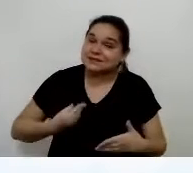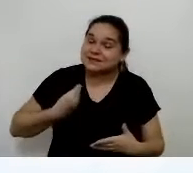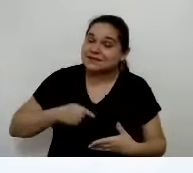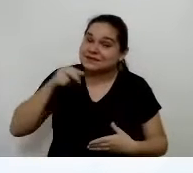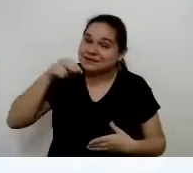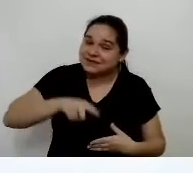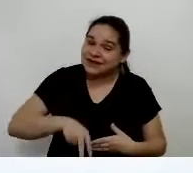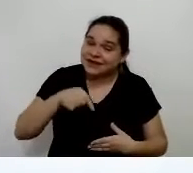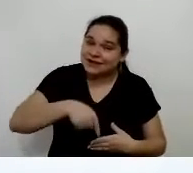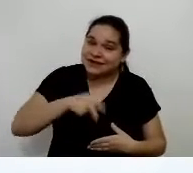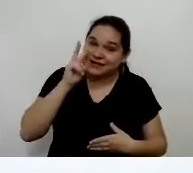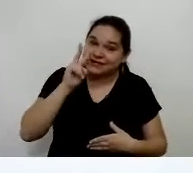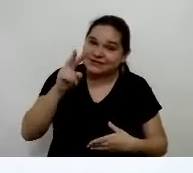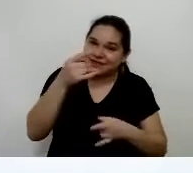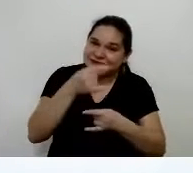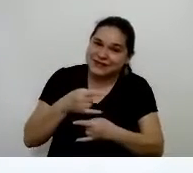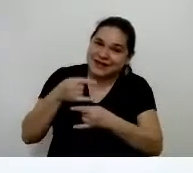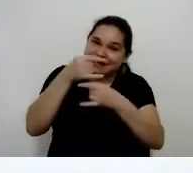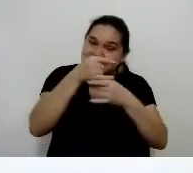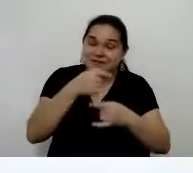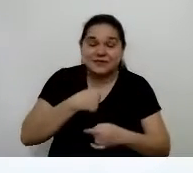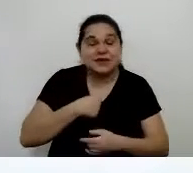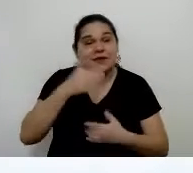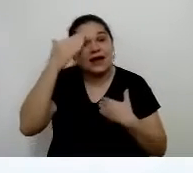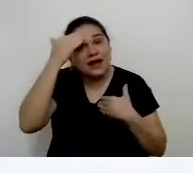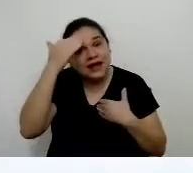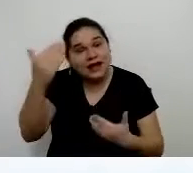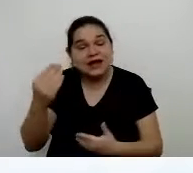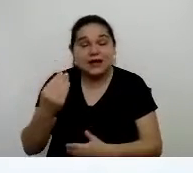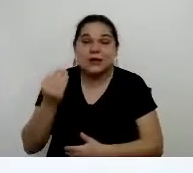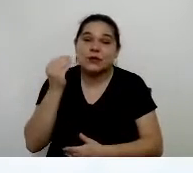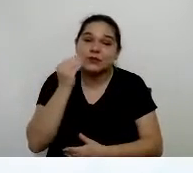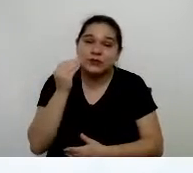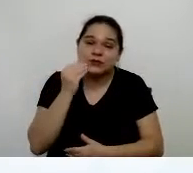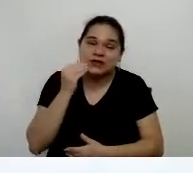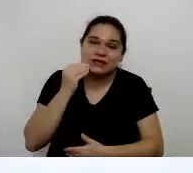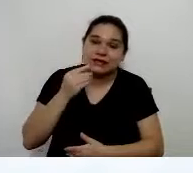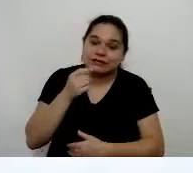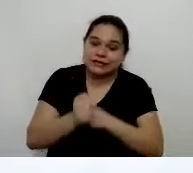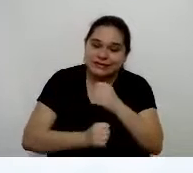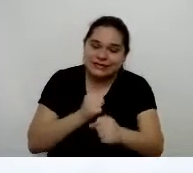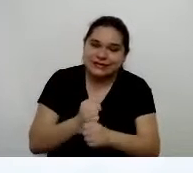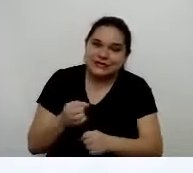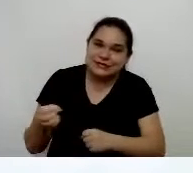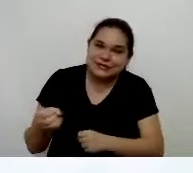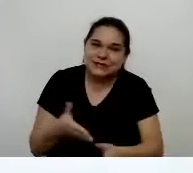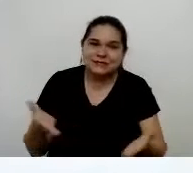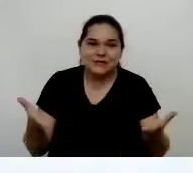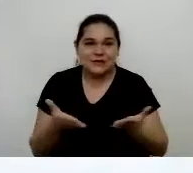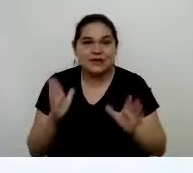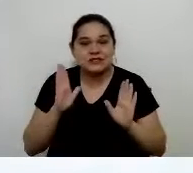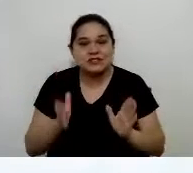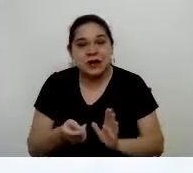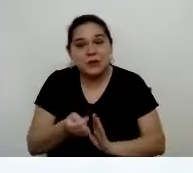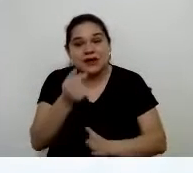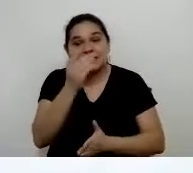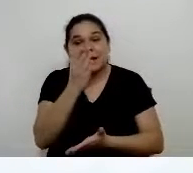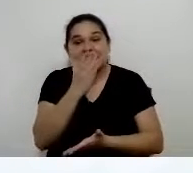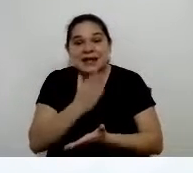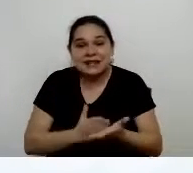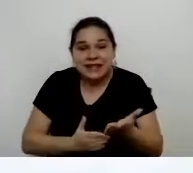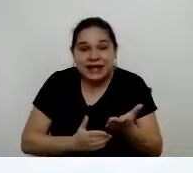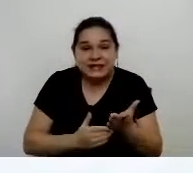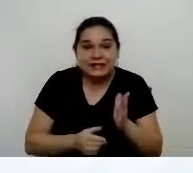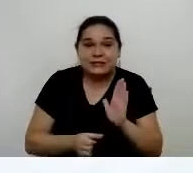nos acompanhando nesse momento. Eu agradeço realmente pela oportunidade nesse novo ano que estamos iniciando, já estamos aí passando da metade do ano,